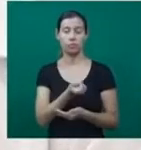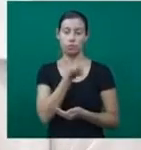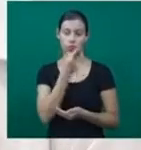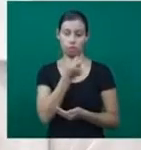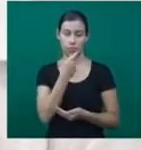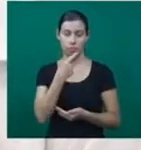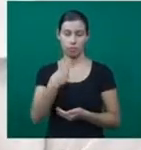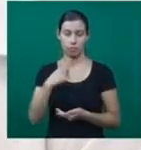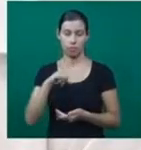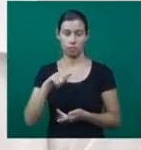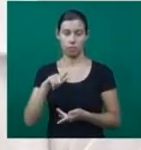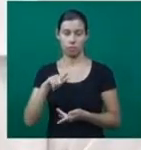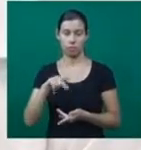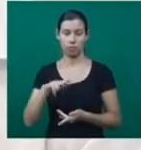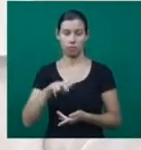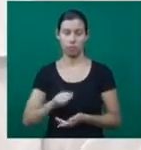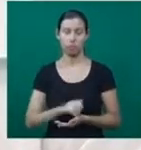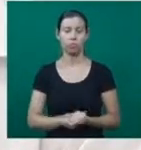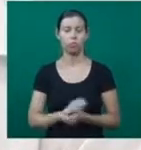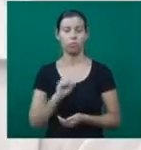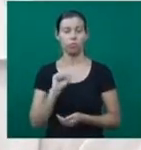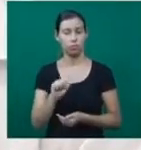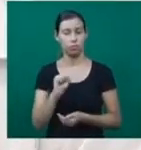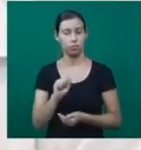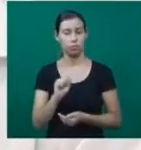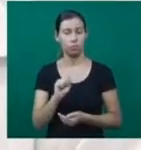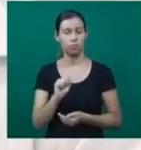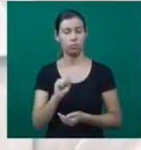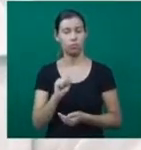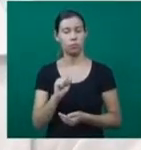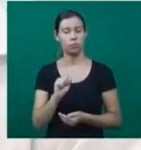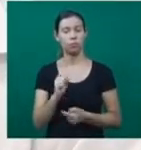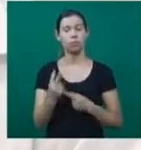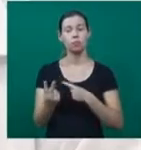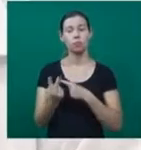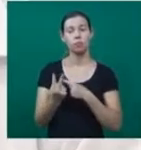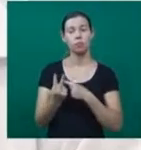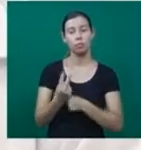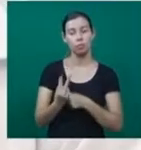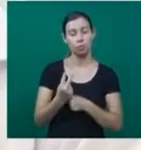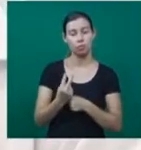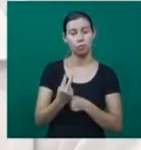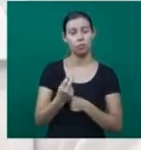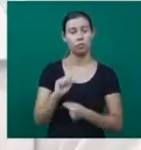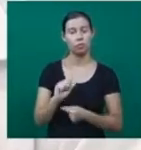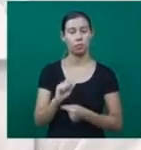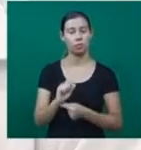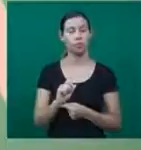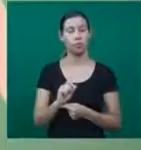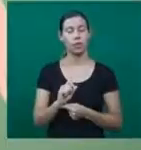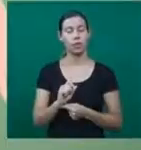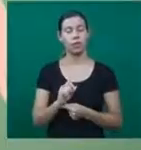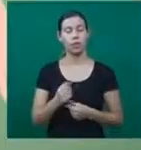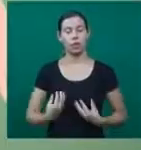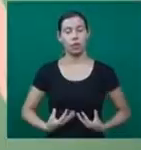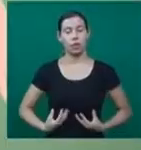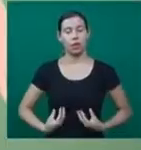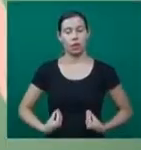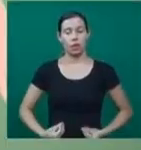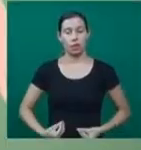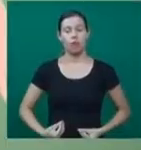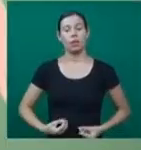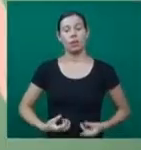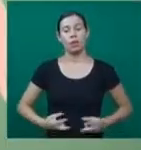método contraceptivo, ele é um fator protetor, ao contrário do que se pensa, um fator protetor para câncer de ovário. Um dos